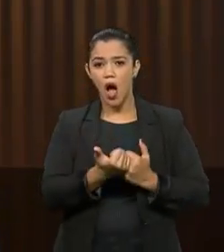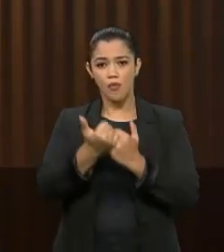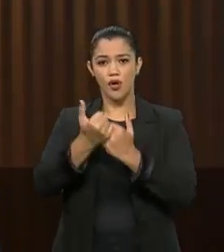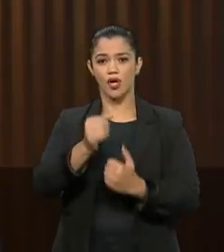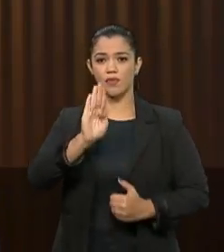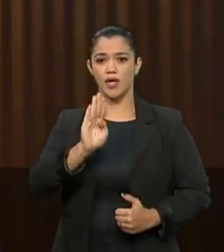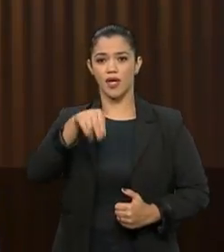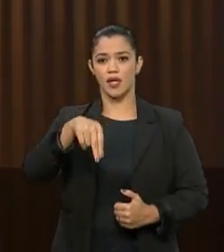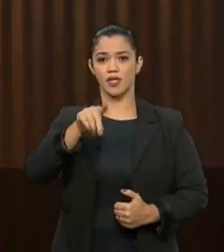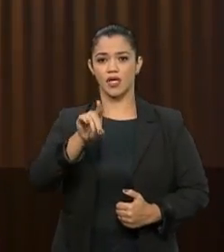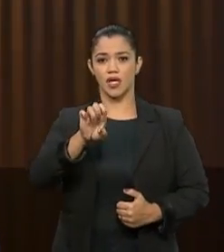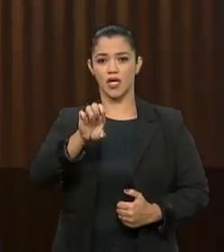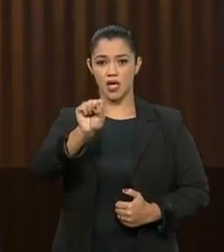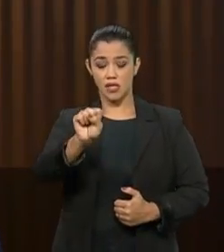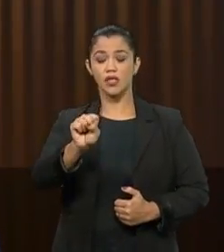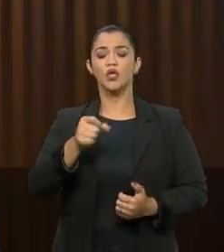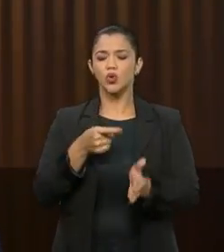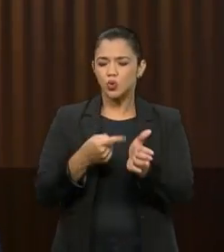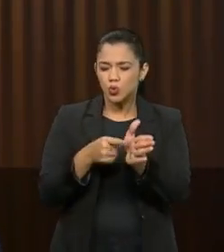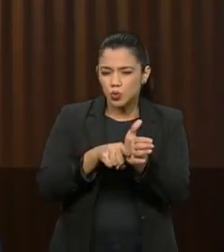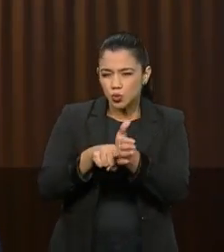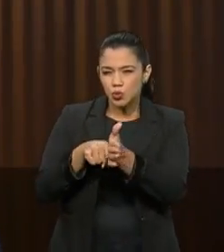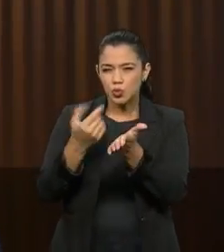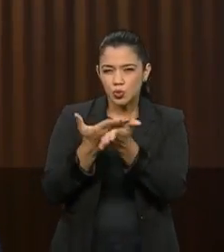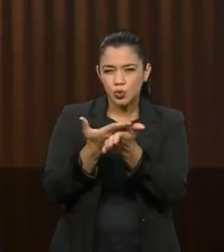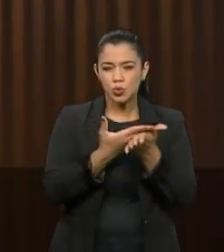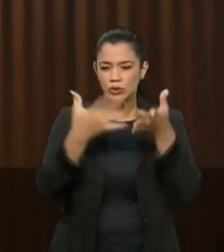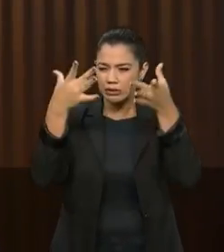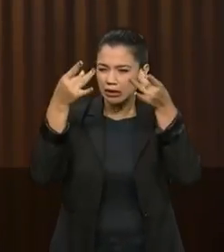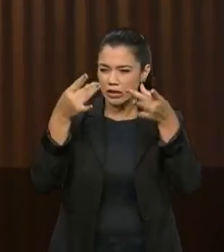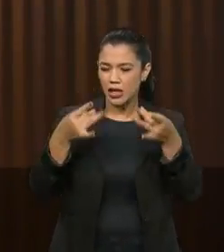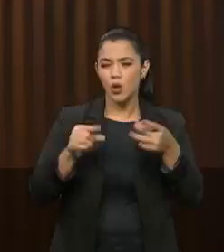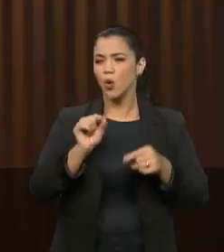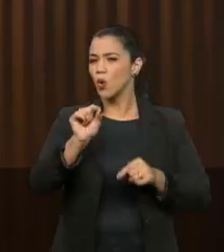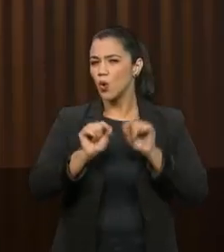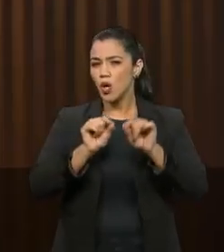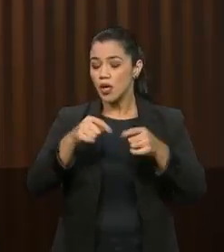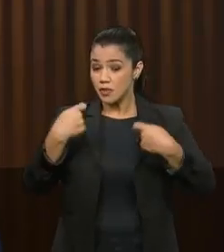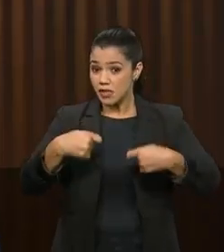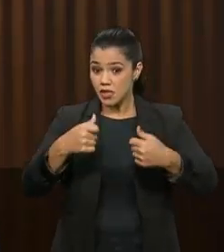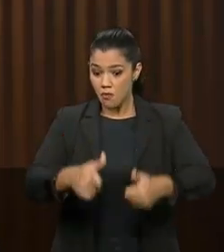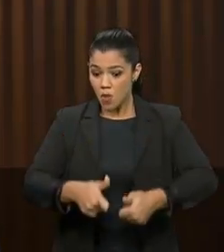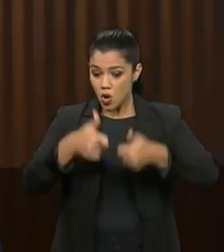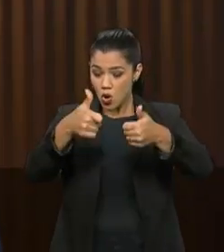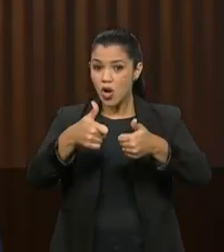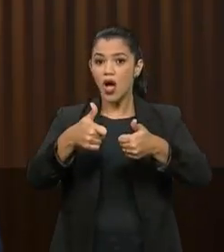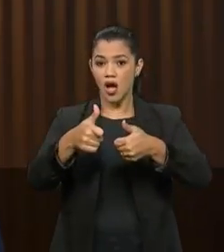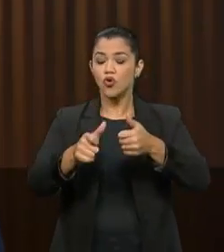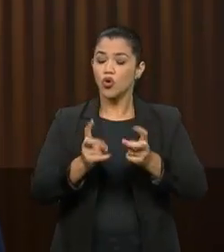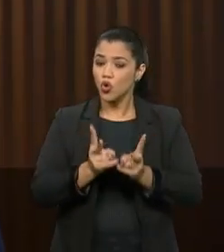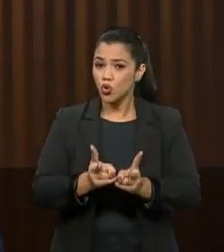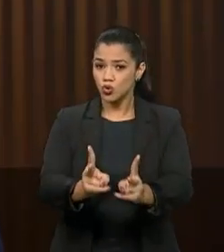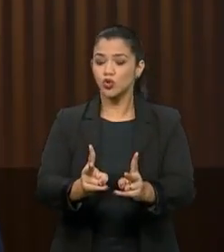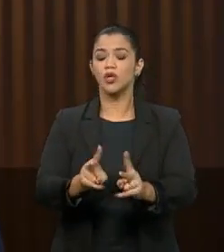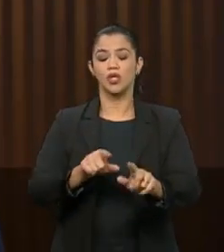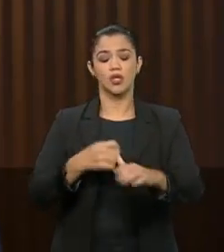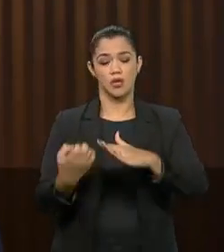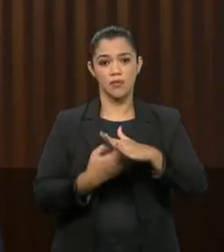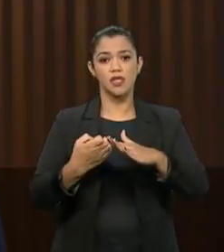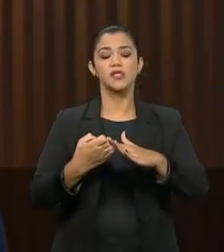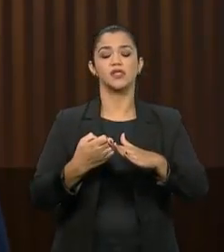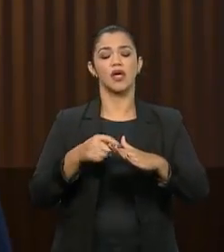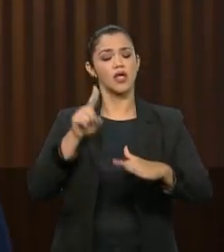BNDES num estudo detalhado sobre o que precisa ser preservado e melhorado na empresa e nos serviços.